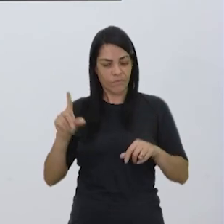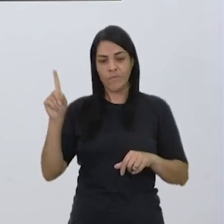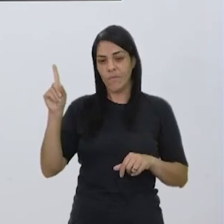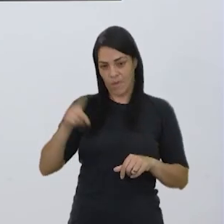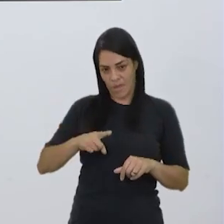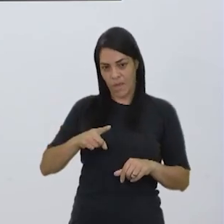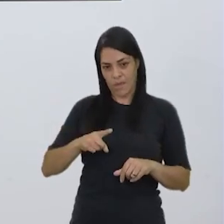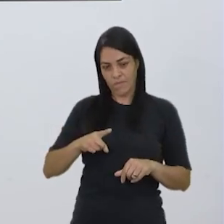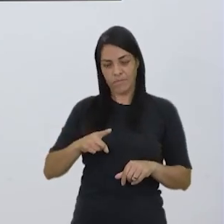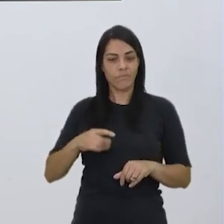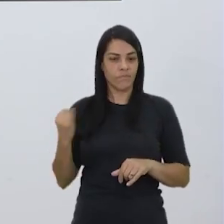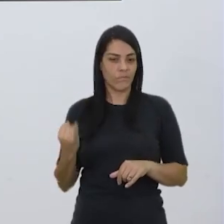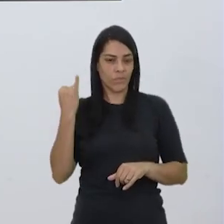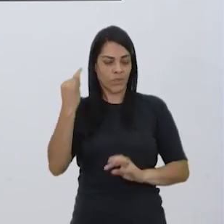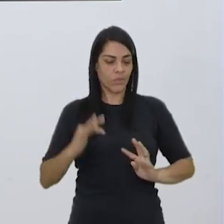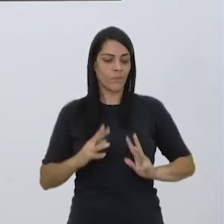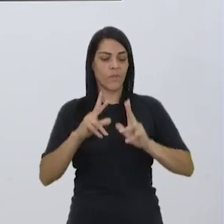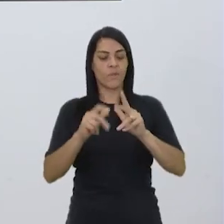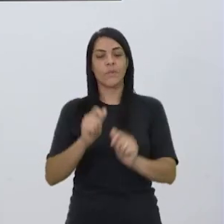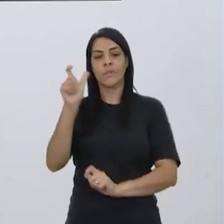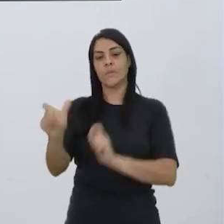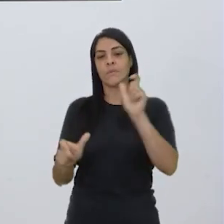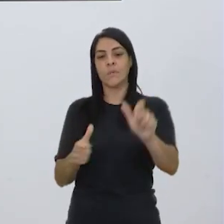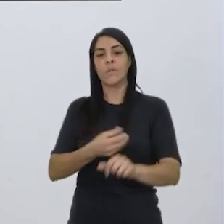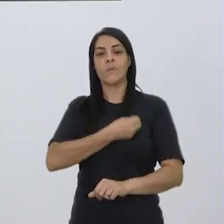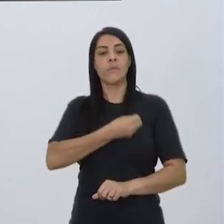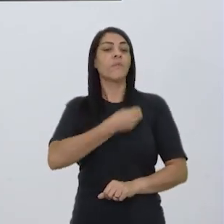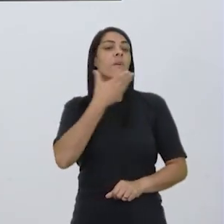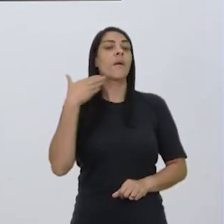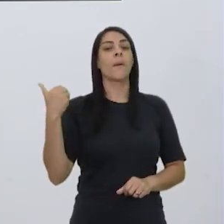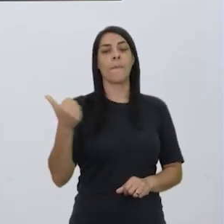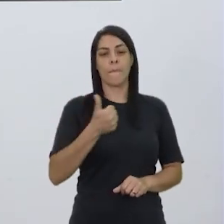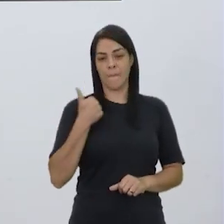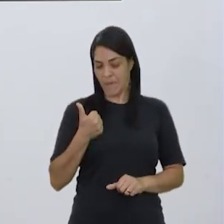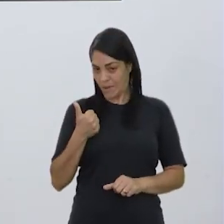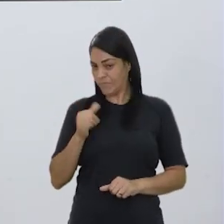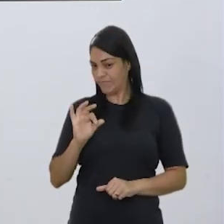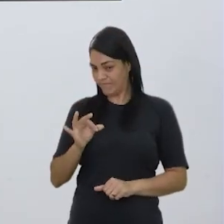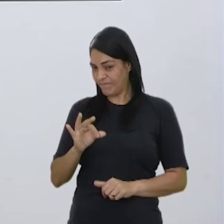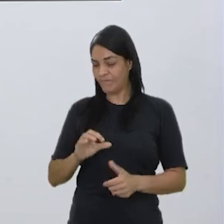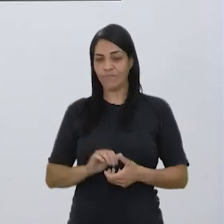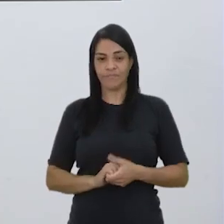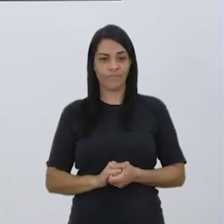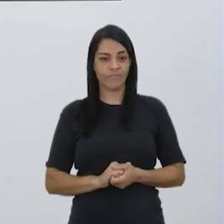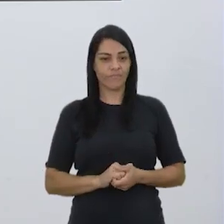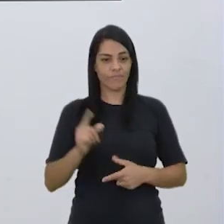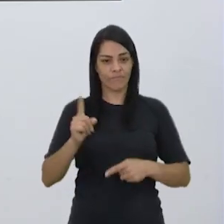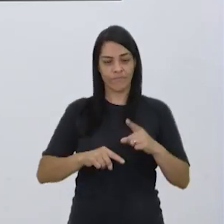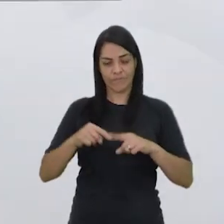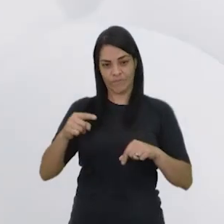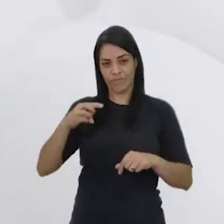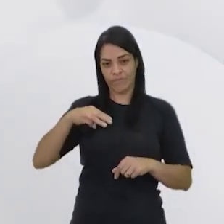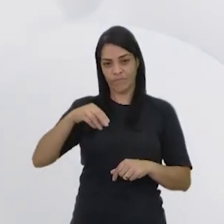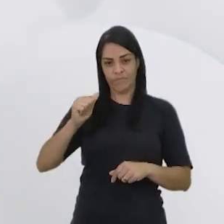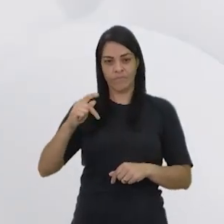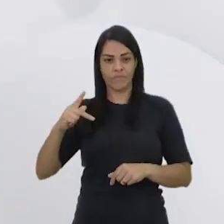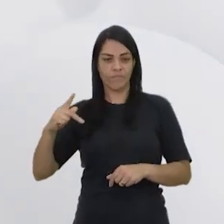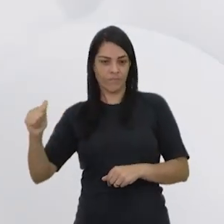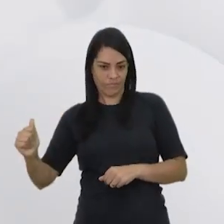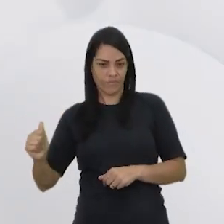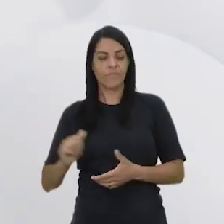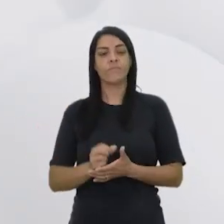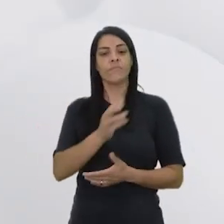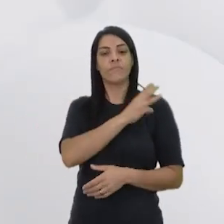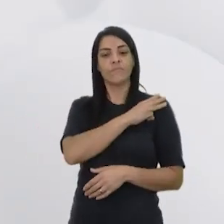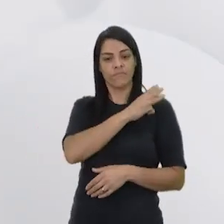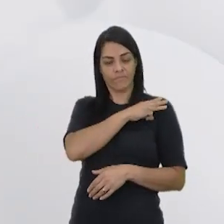de todos, para que a gente viva melhor. Essa é a intenção da aula de hoje. O material é um mapa da segunda série do Ensino